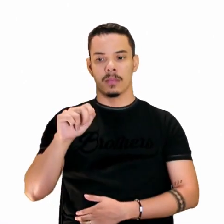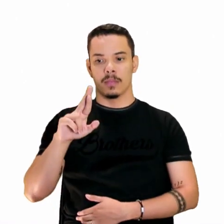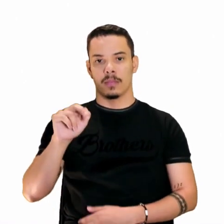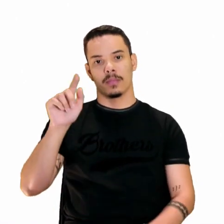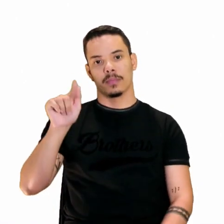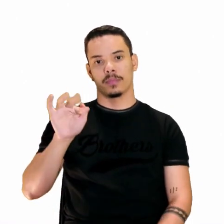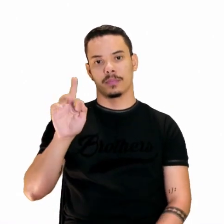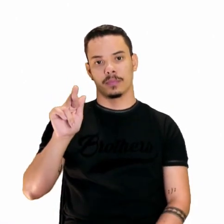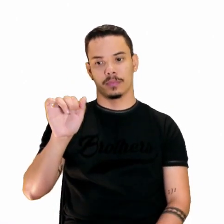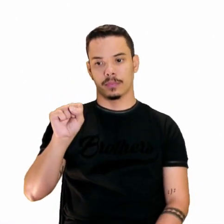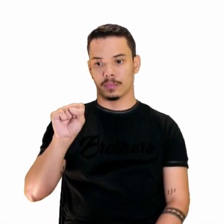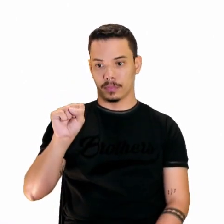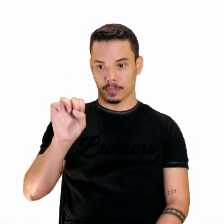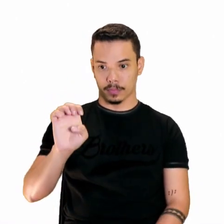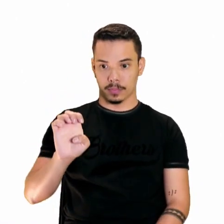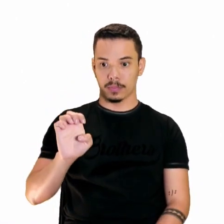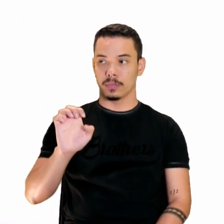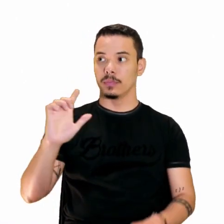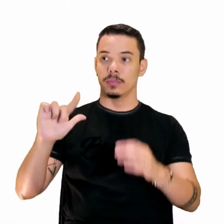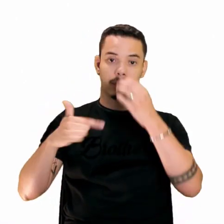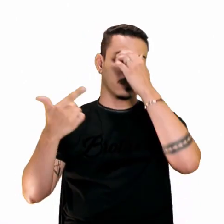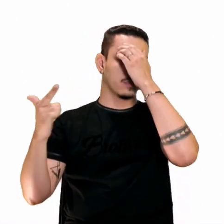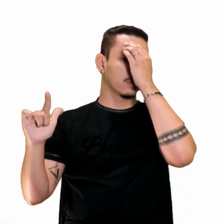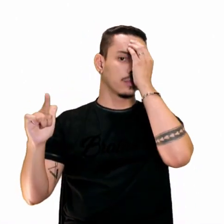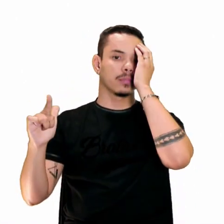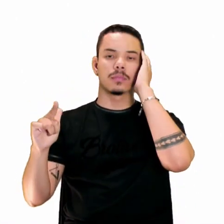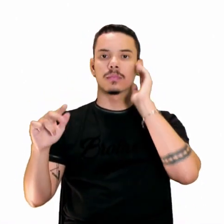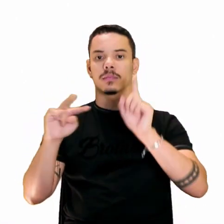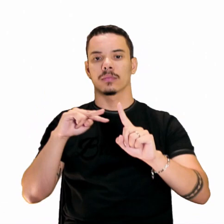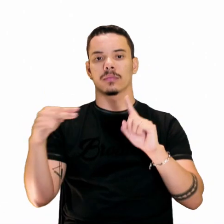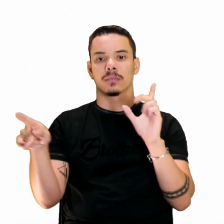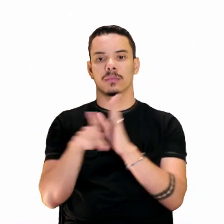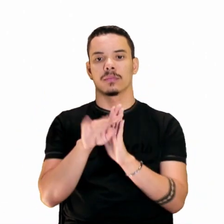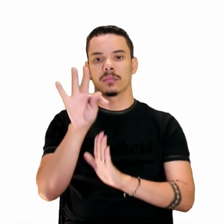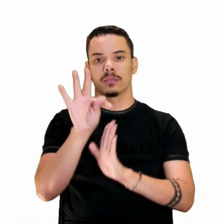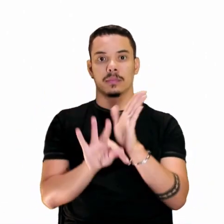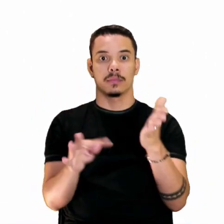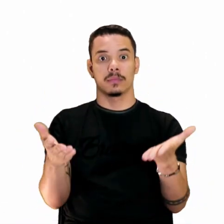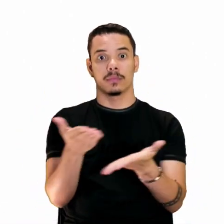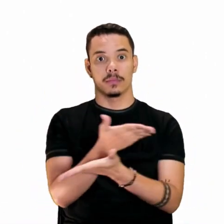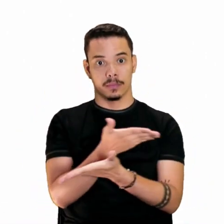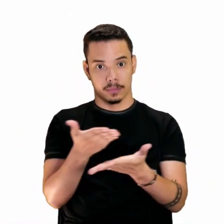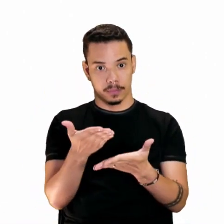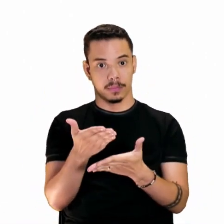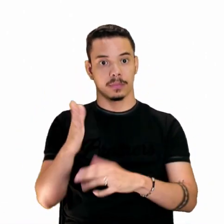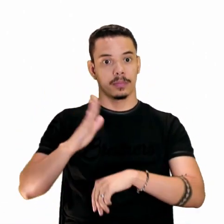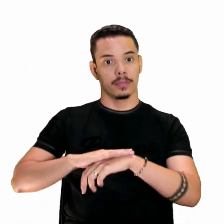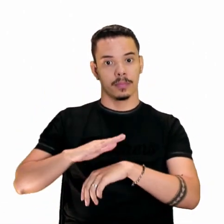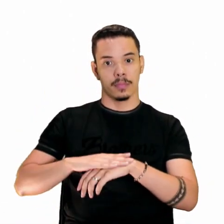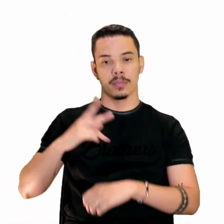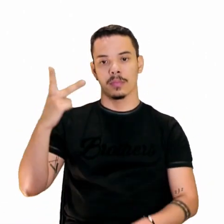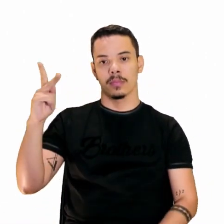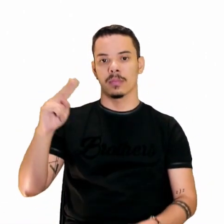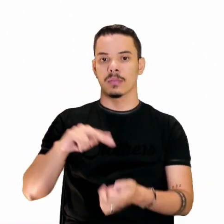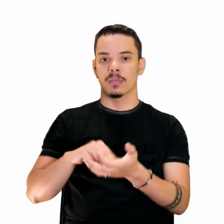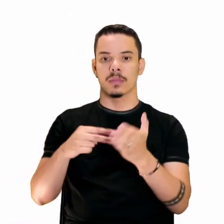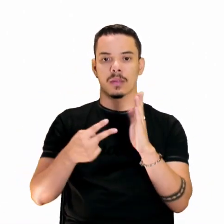processo de construir aí, trabalhar a intertextualidade. A paráfrase é a